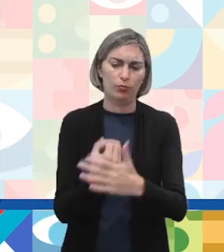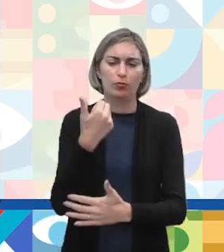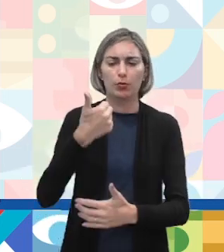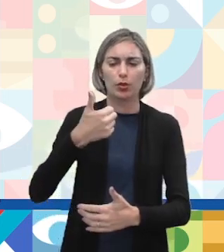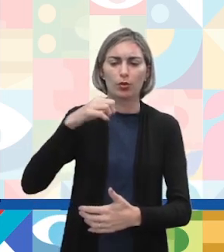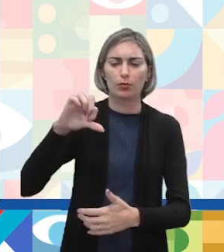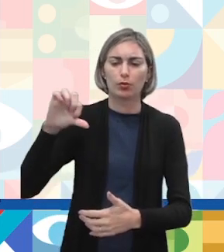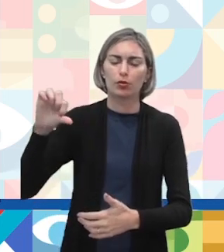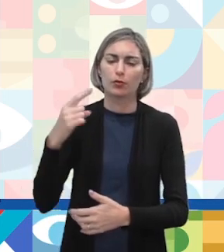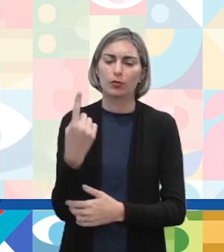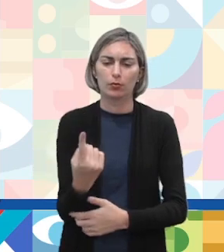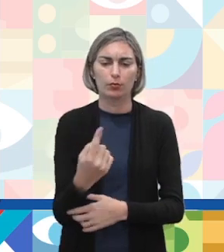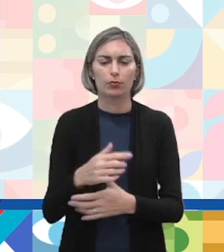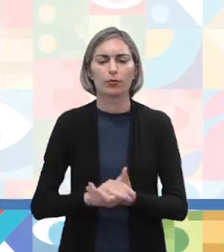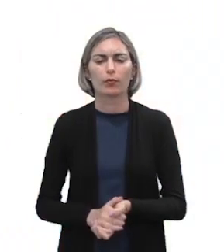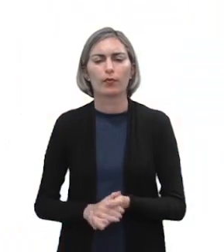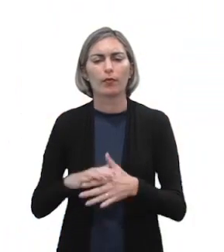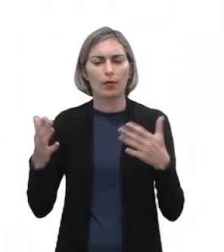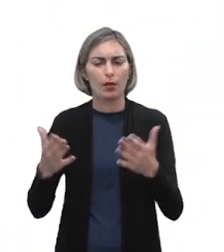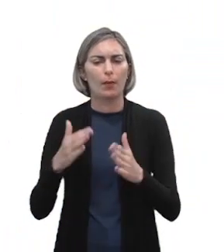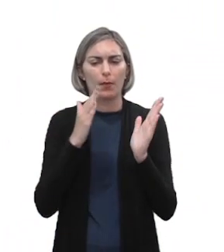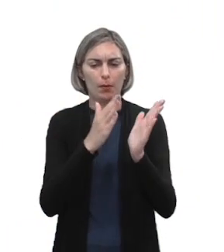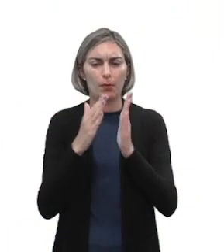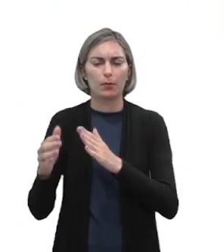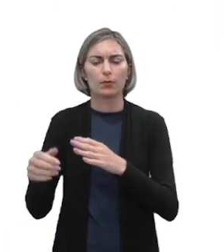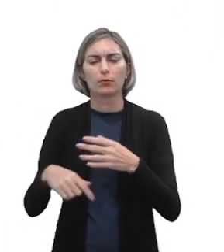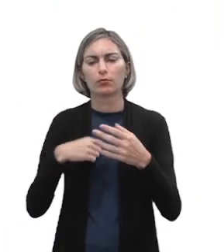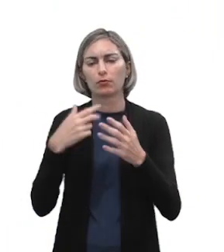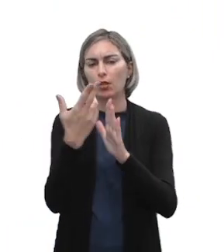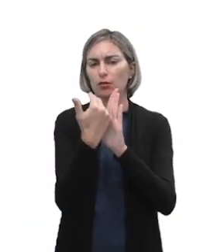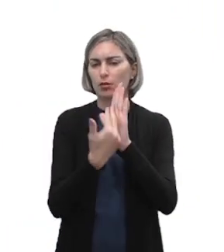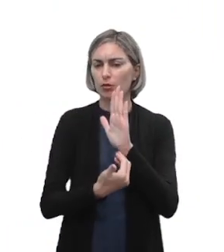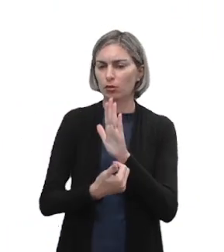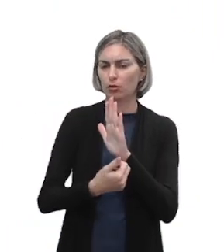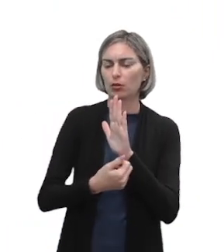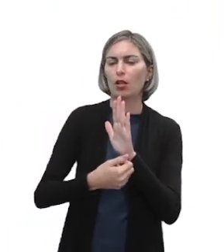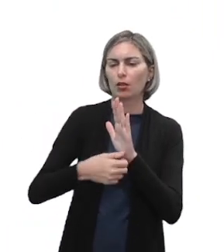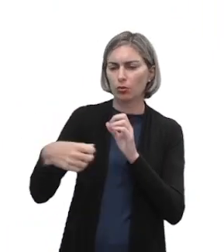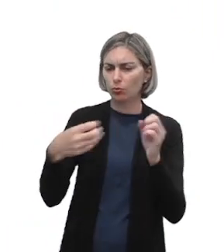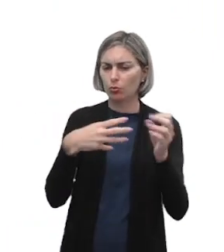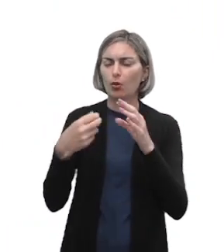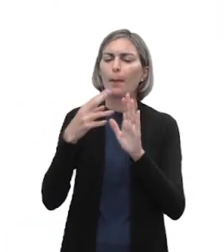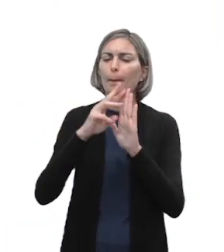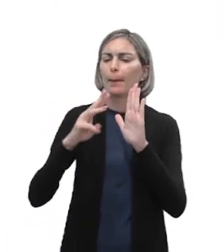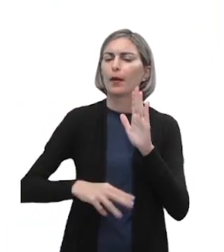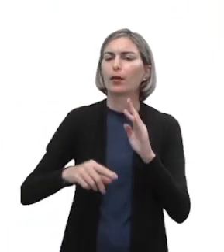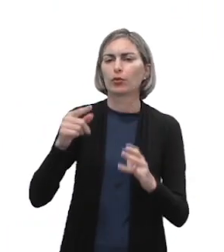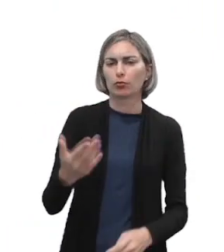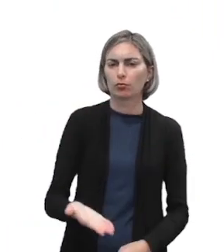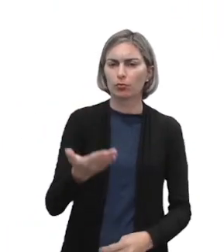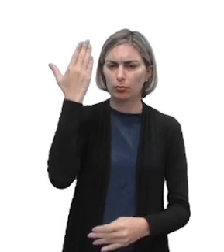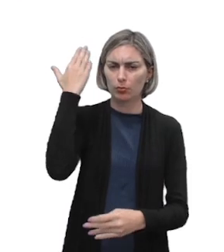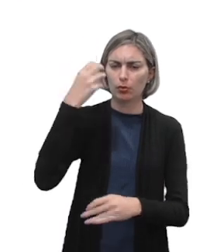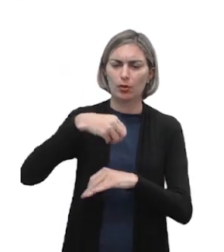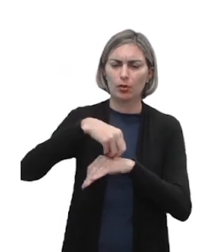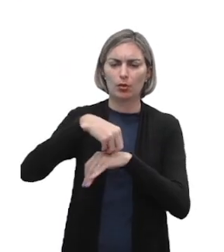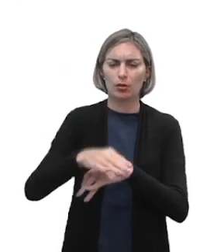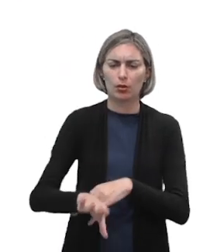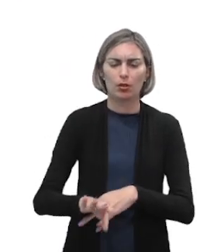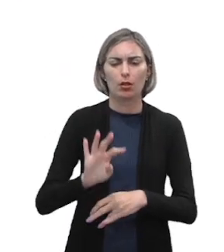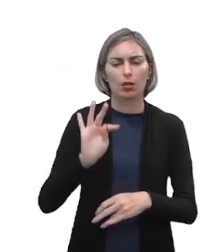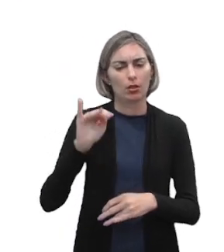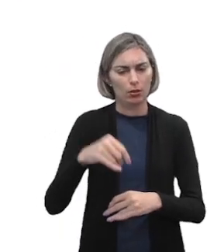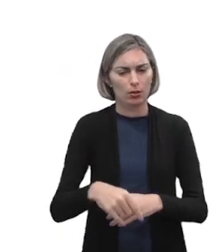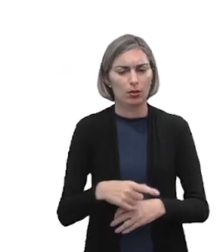1991. As etapas do Design Pink. Que método é esse? Trazido por Tim Brown.